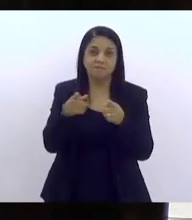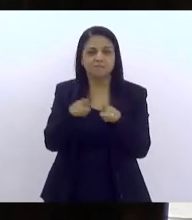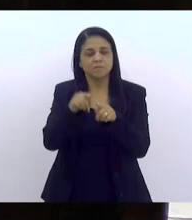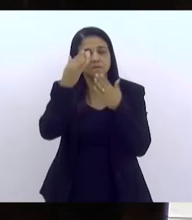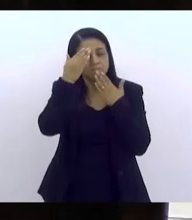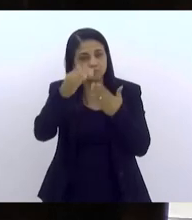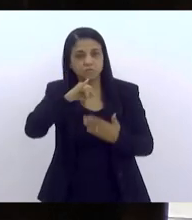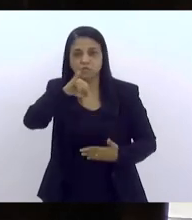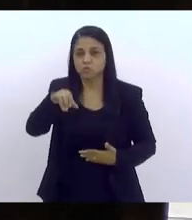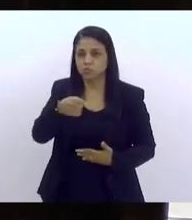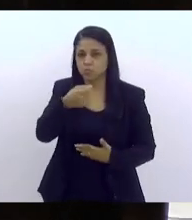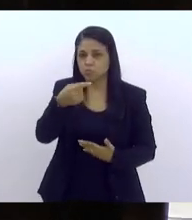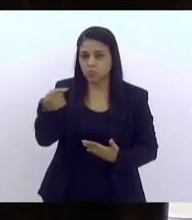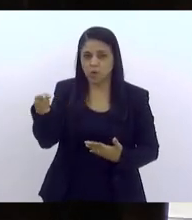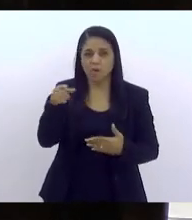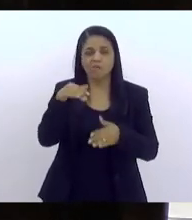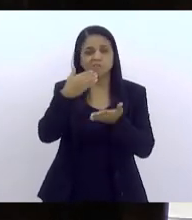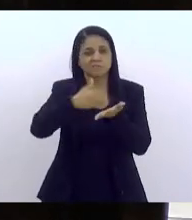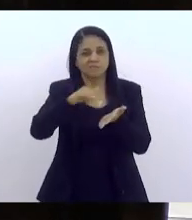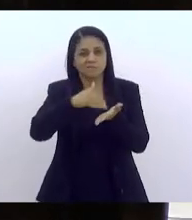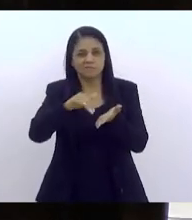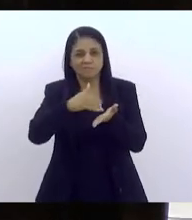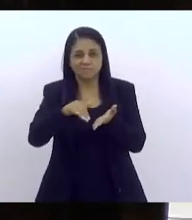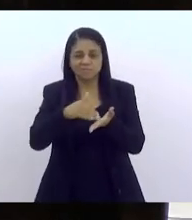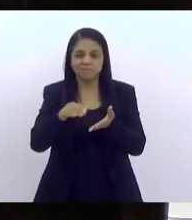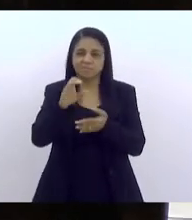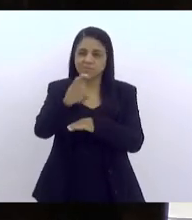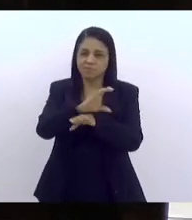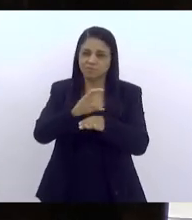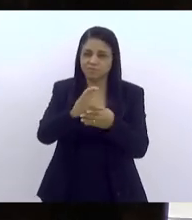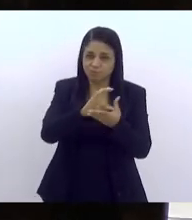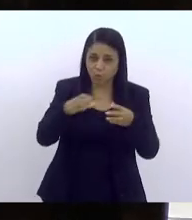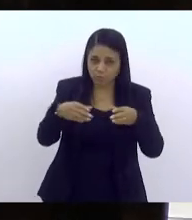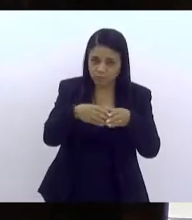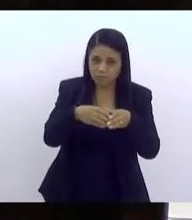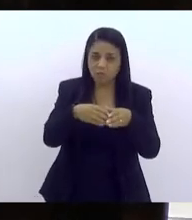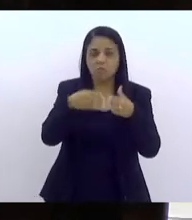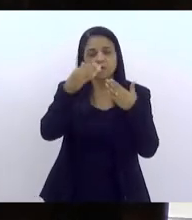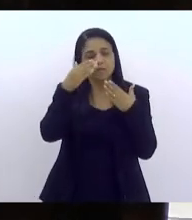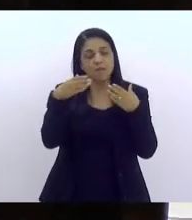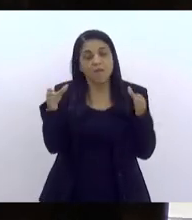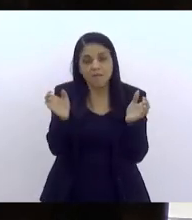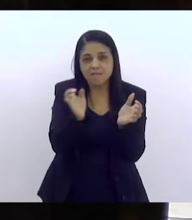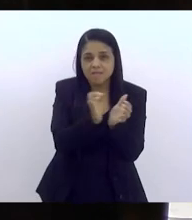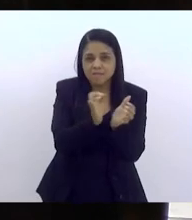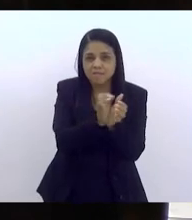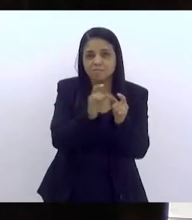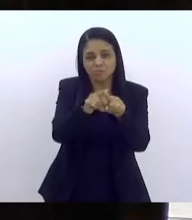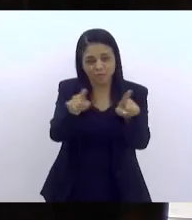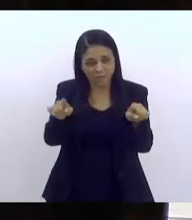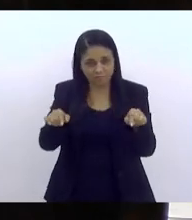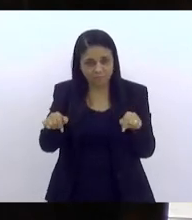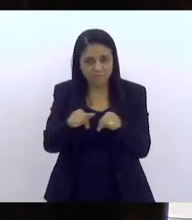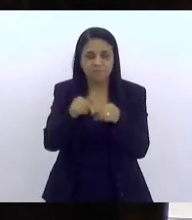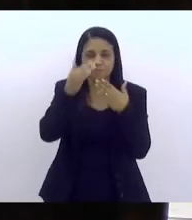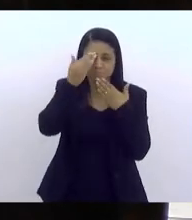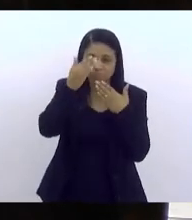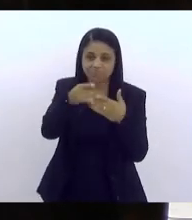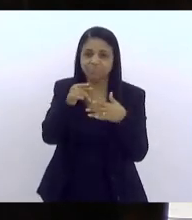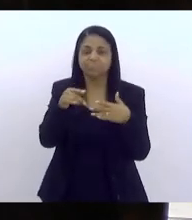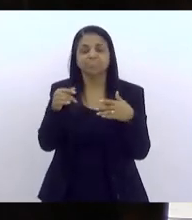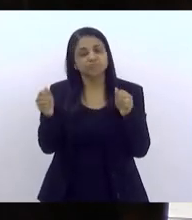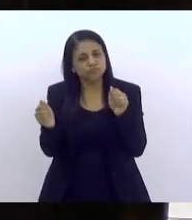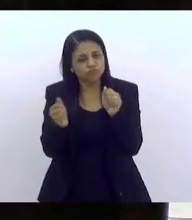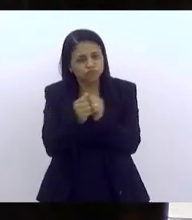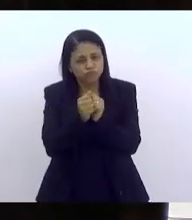secretário da comissão, agradecer a equipe do gabinete e falar que nós estamos juntos. O que vocês